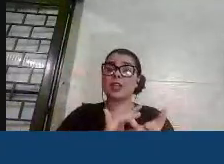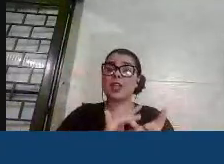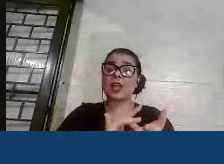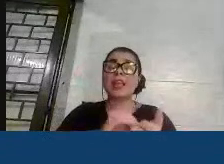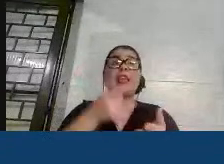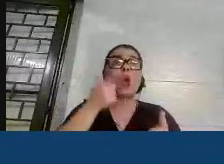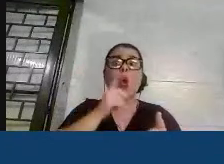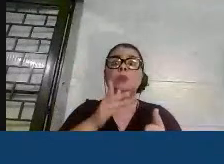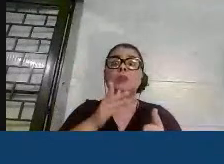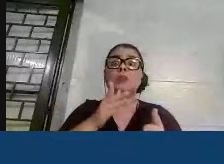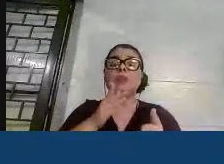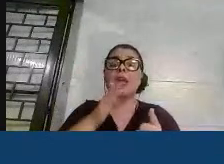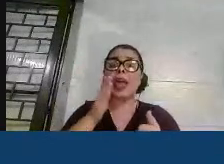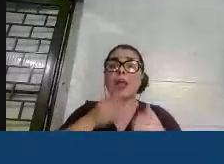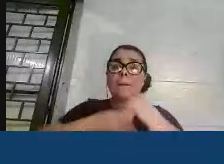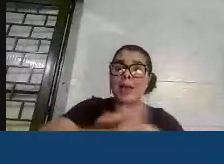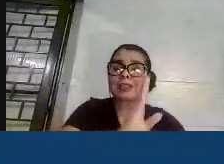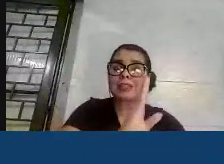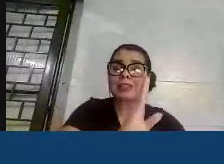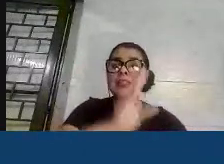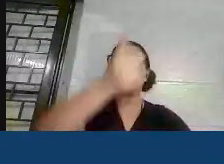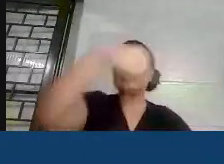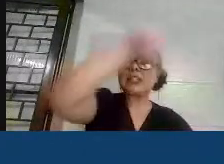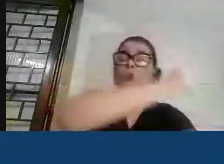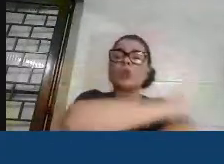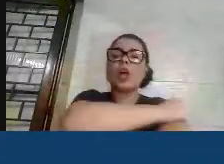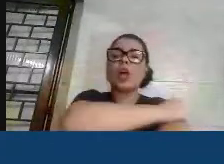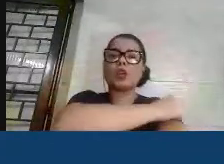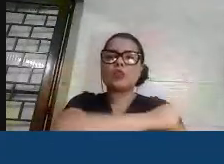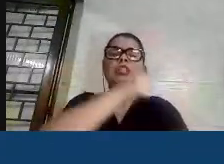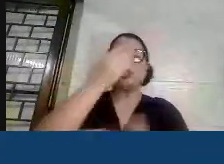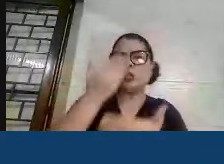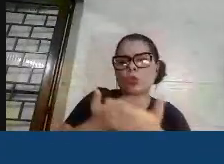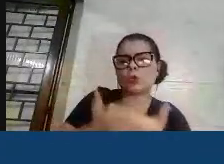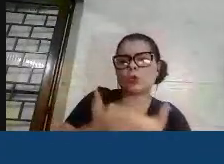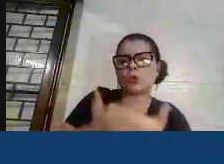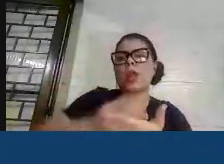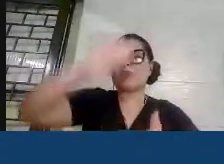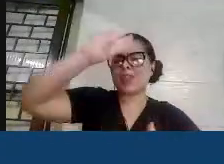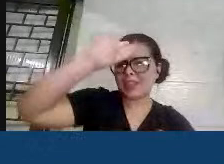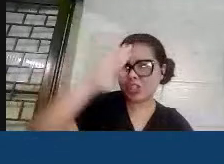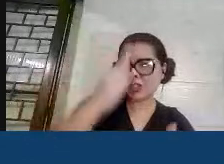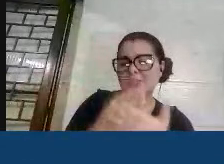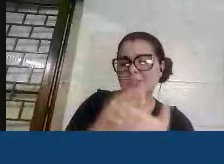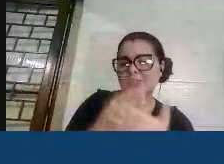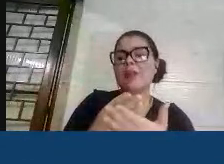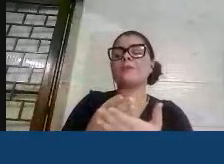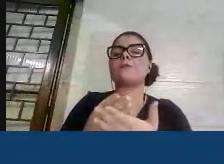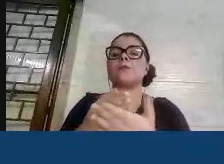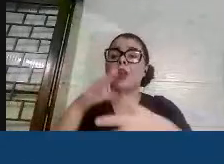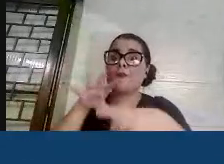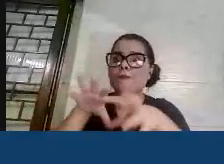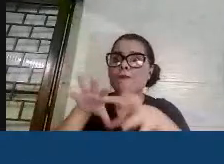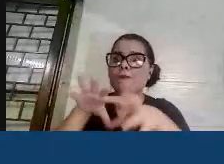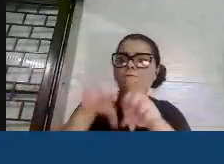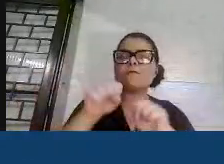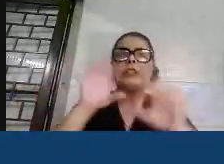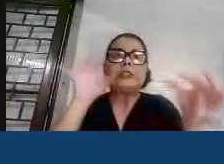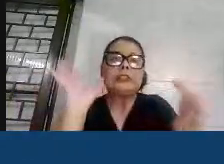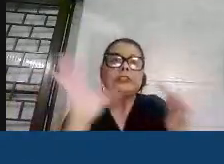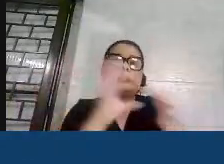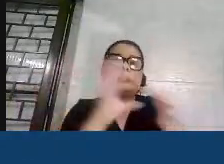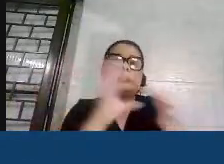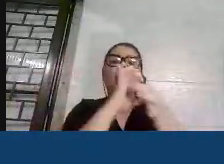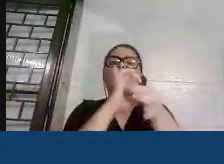instituições são os alunos e o mérito é deles que estudaram, acreditaram, formaram essa unidade com a gente.